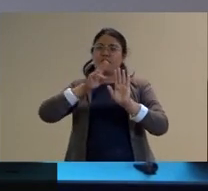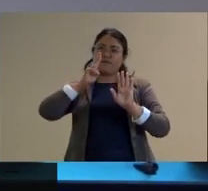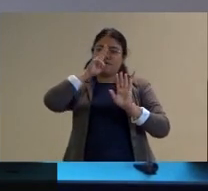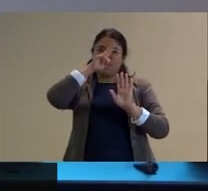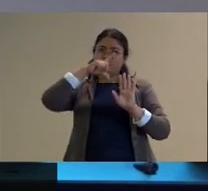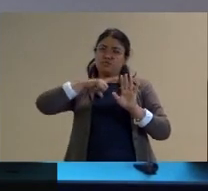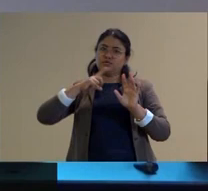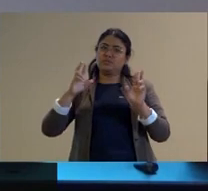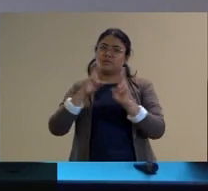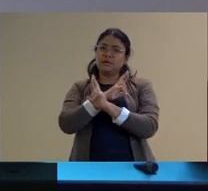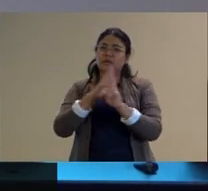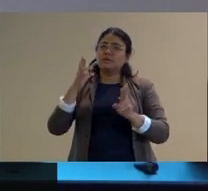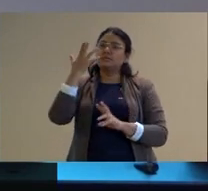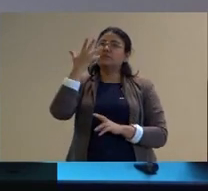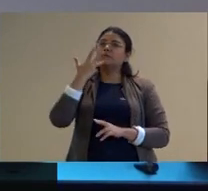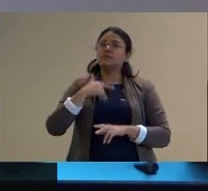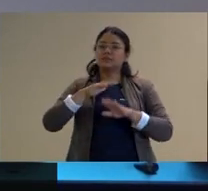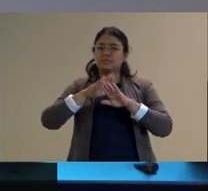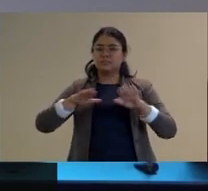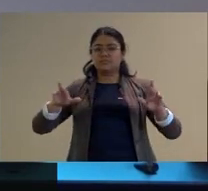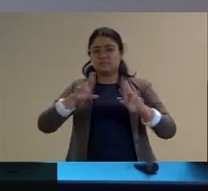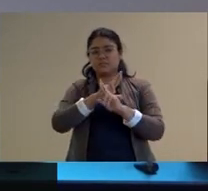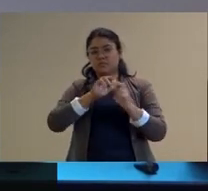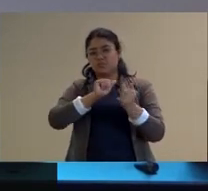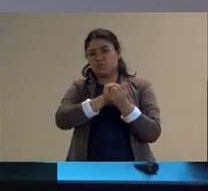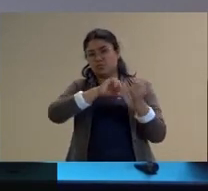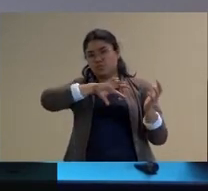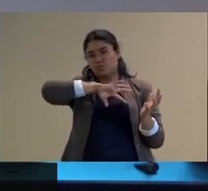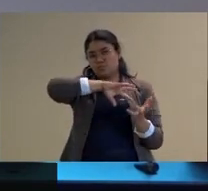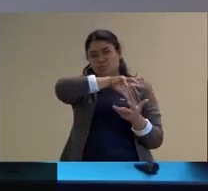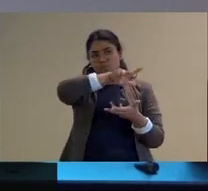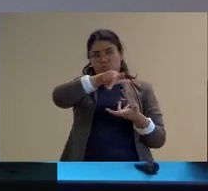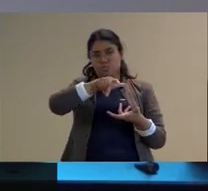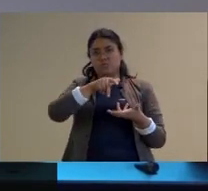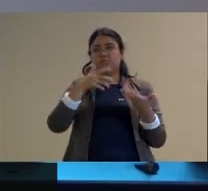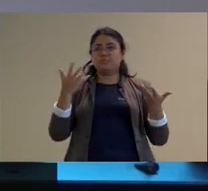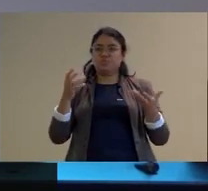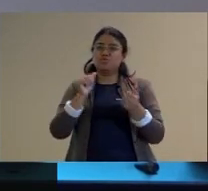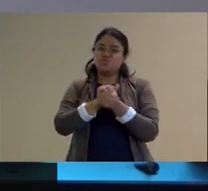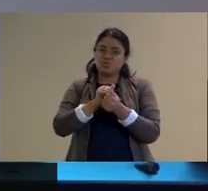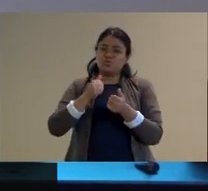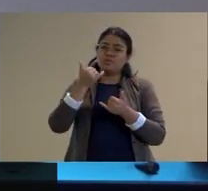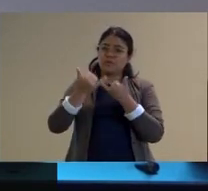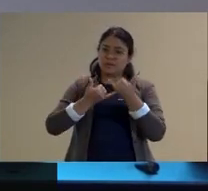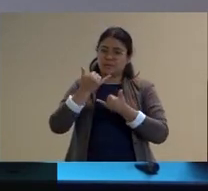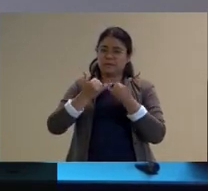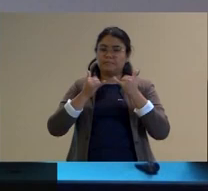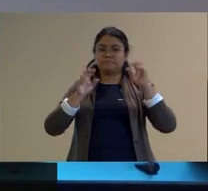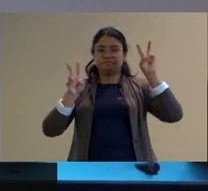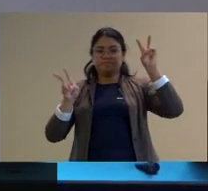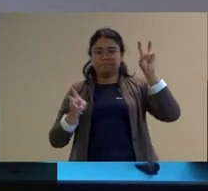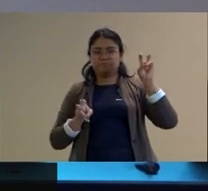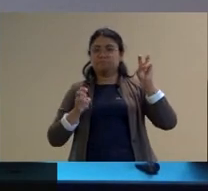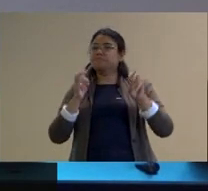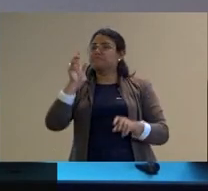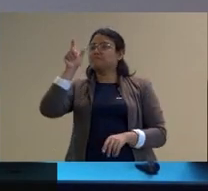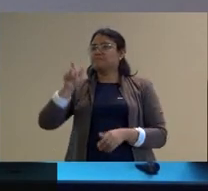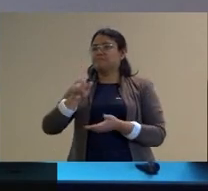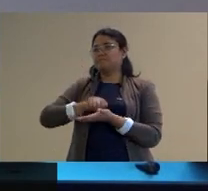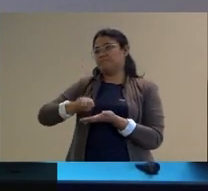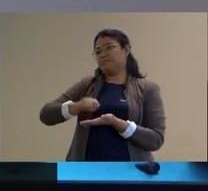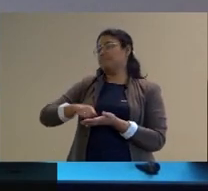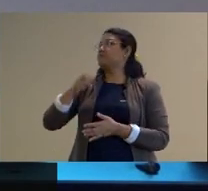relação que a criança estabelece com o mundo e aqui através da brincadeira então um trecho do Benjamin que diz assim